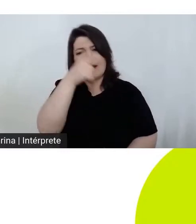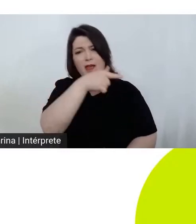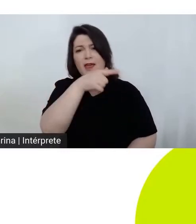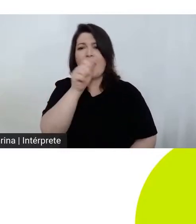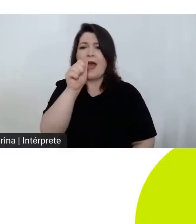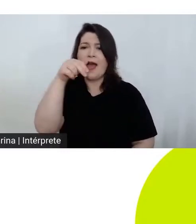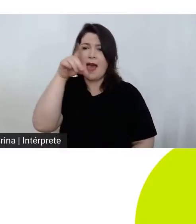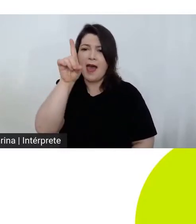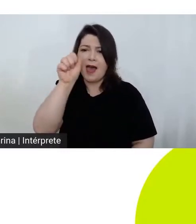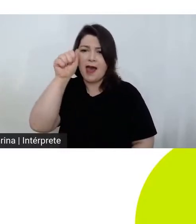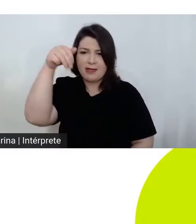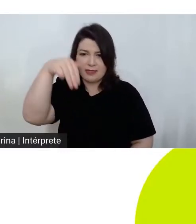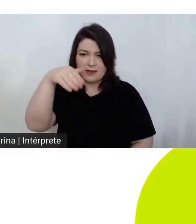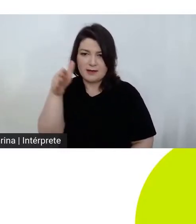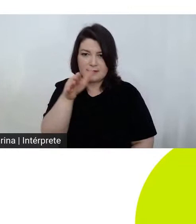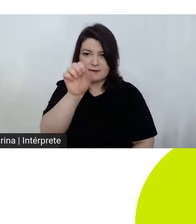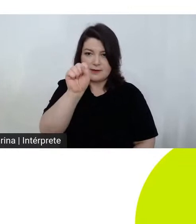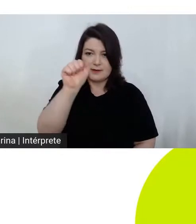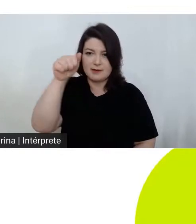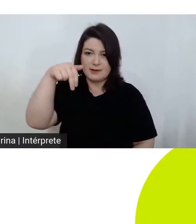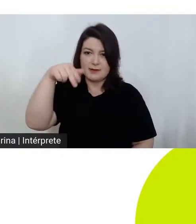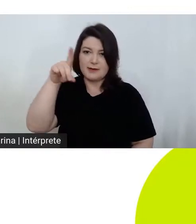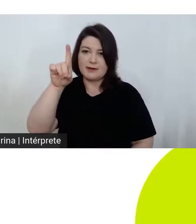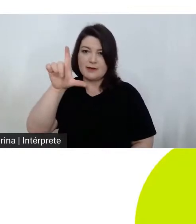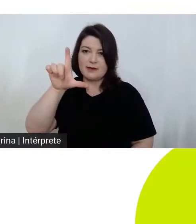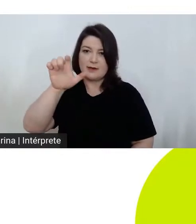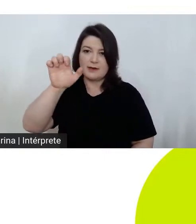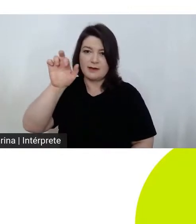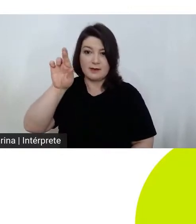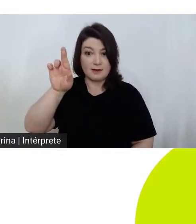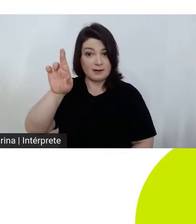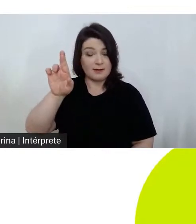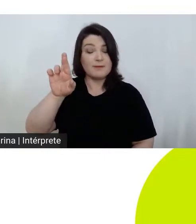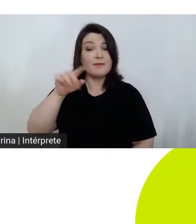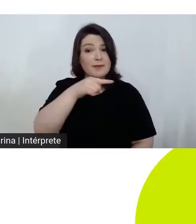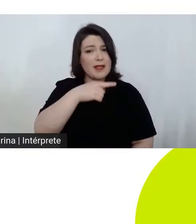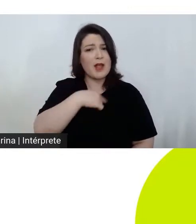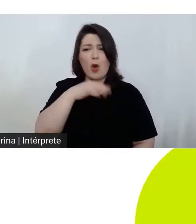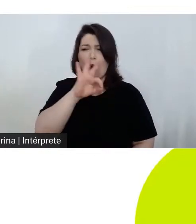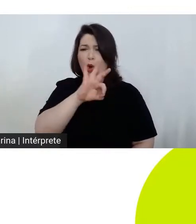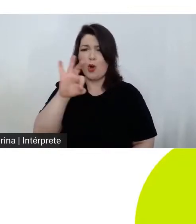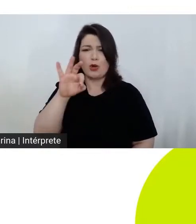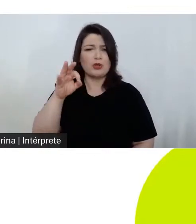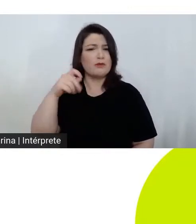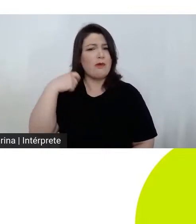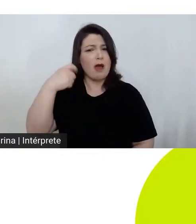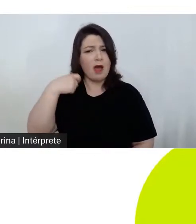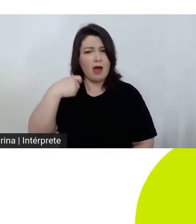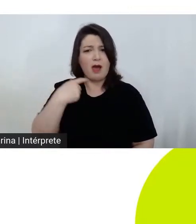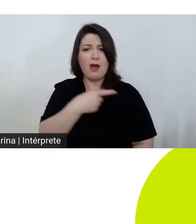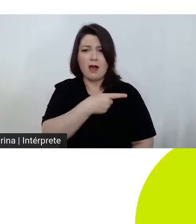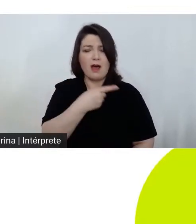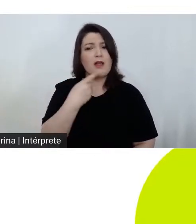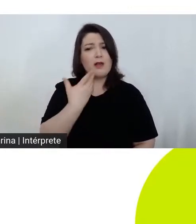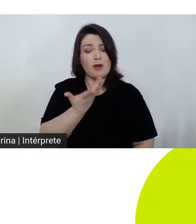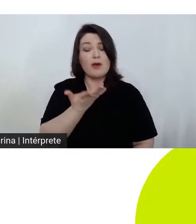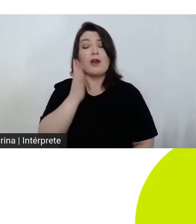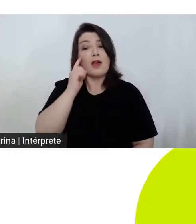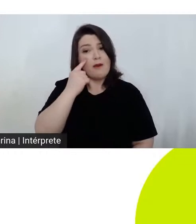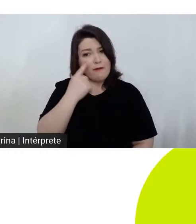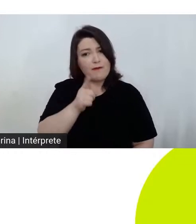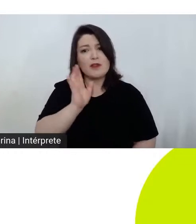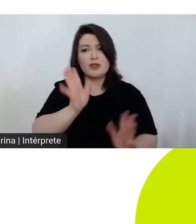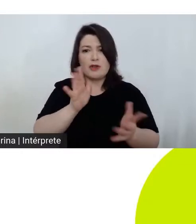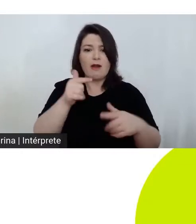outros dois diretores da nova geração o Noah Baumbach e o Paul Thomas Anderson no